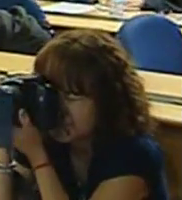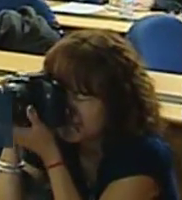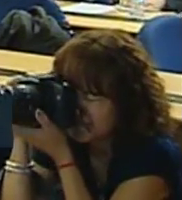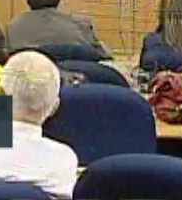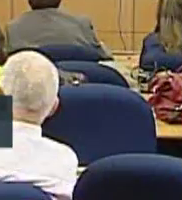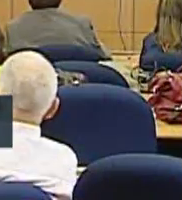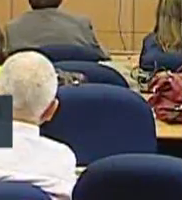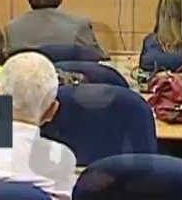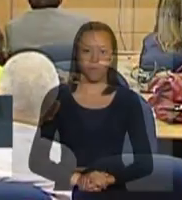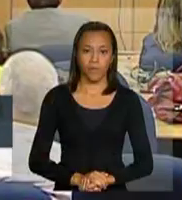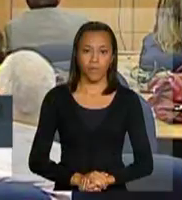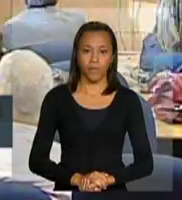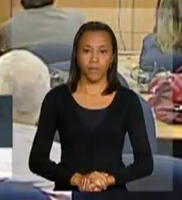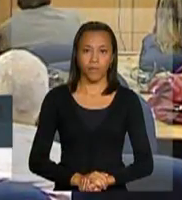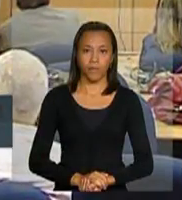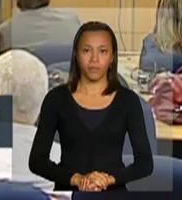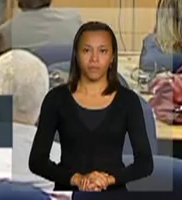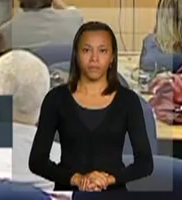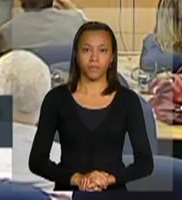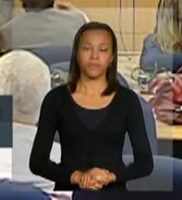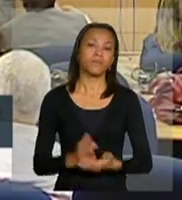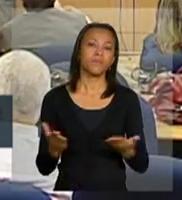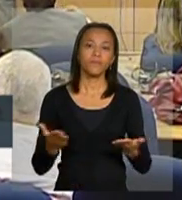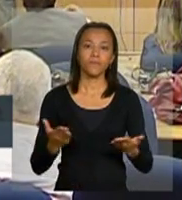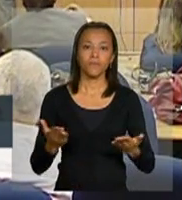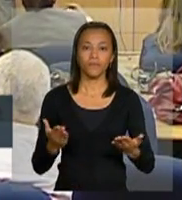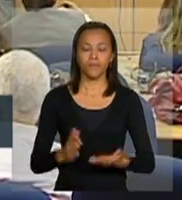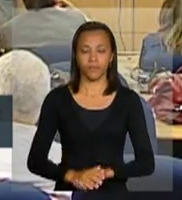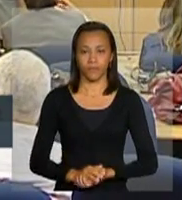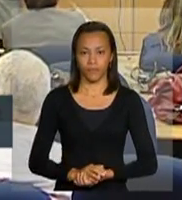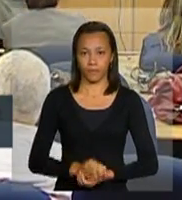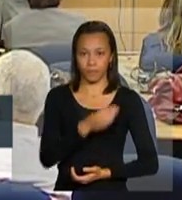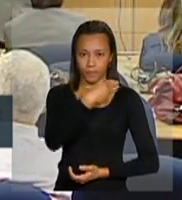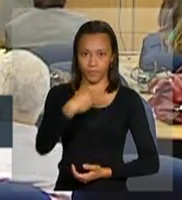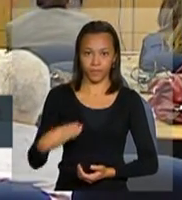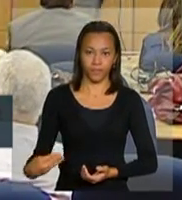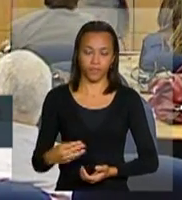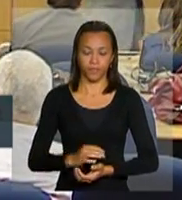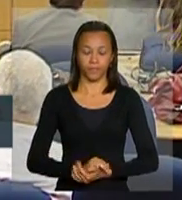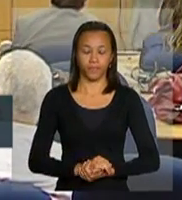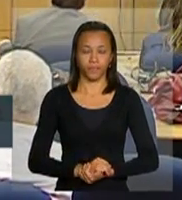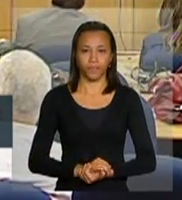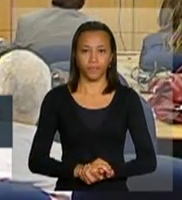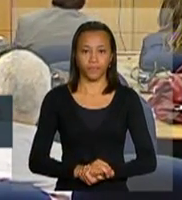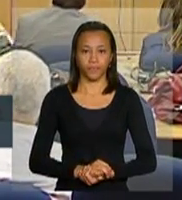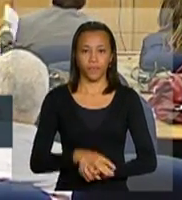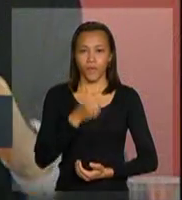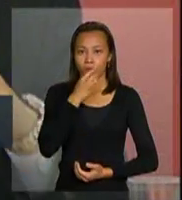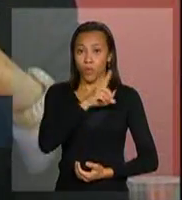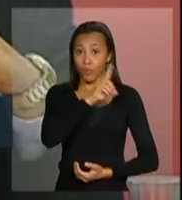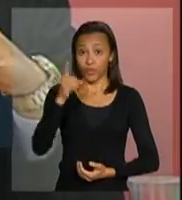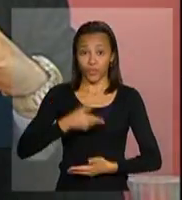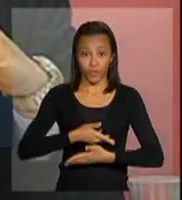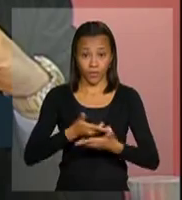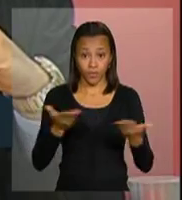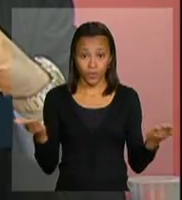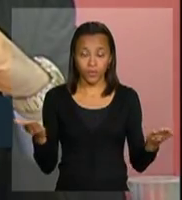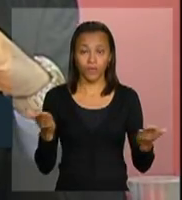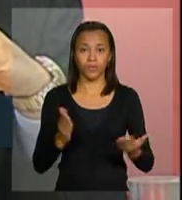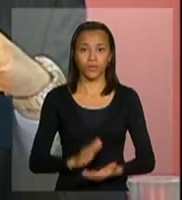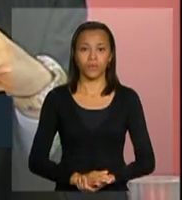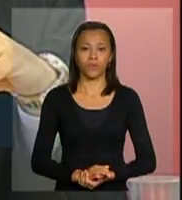Com a palavra, o senhor ministrado da Saúde, Alexandre Padilha. Bom dia a todos, bom dia a todas.